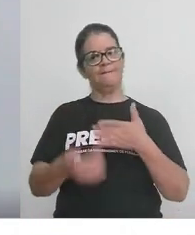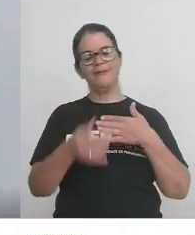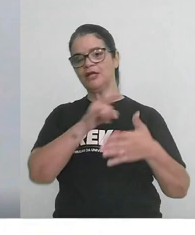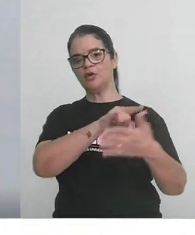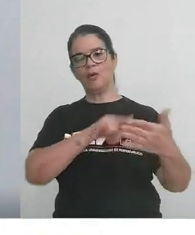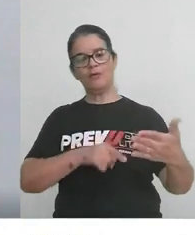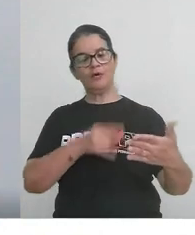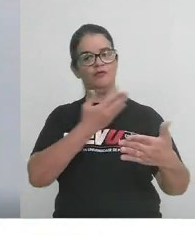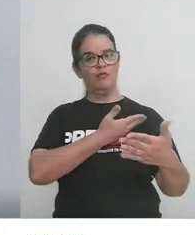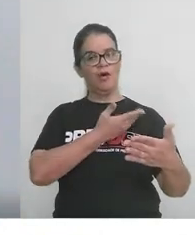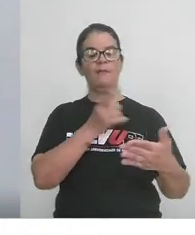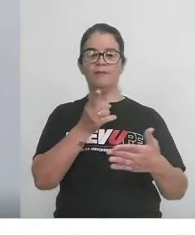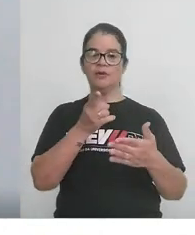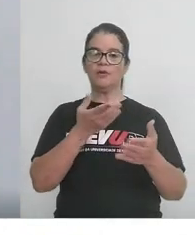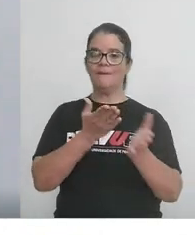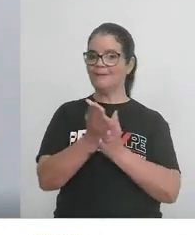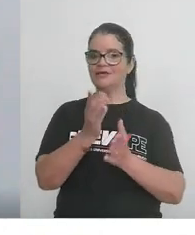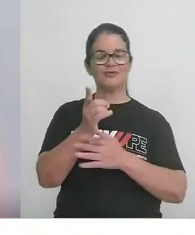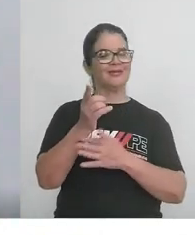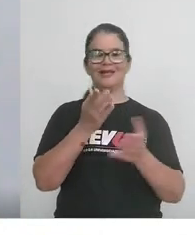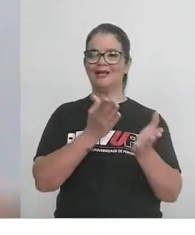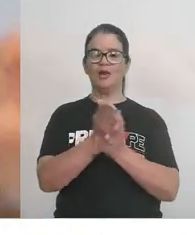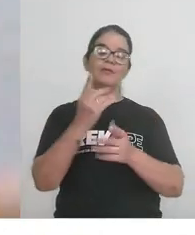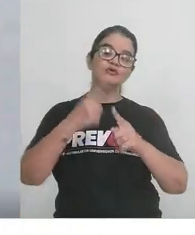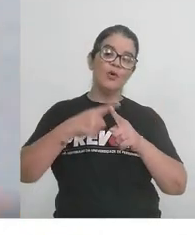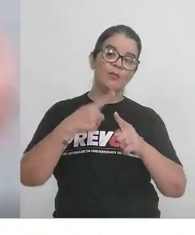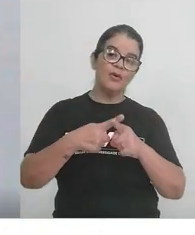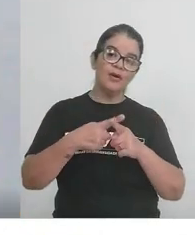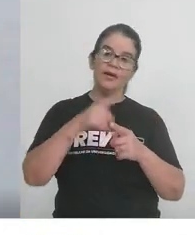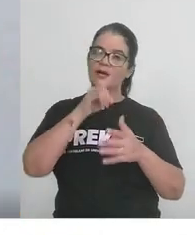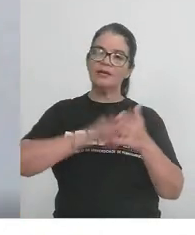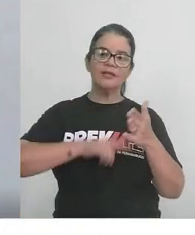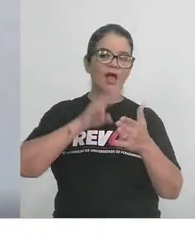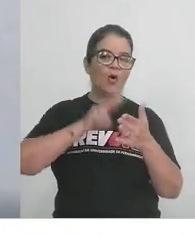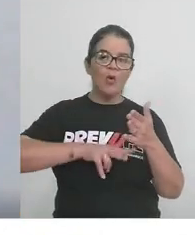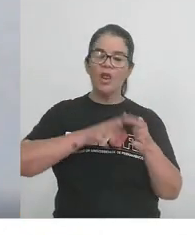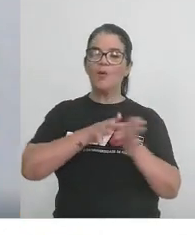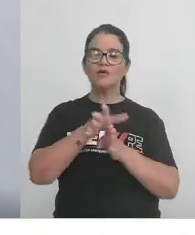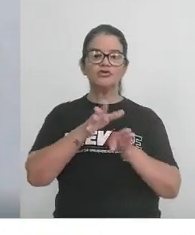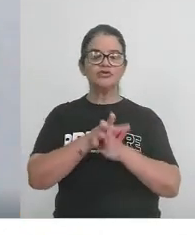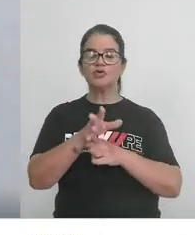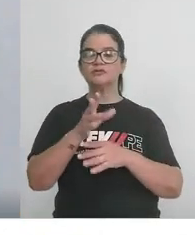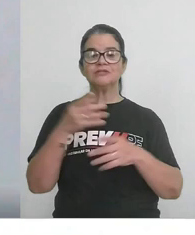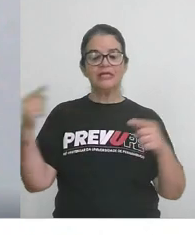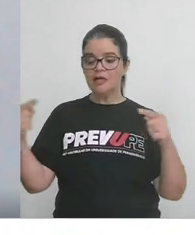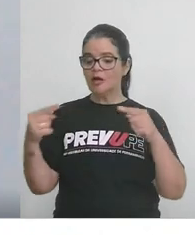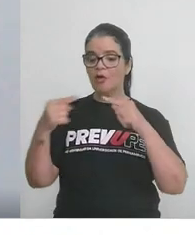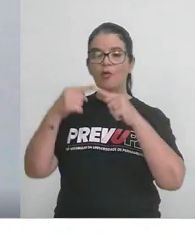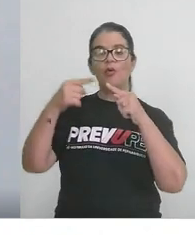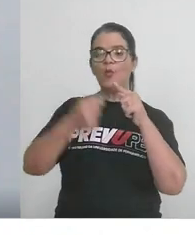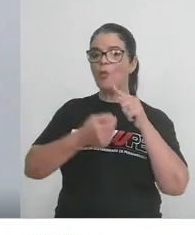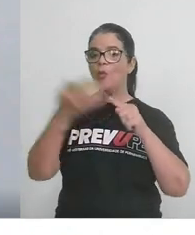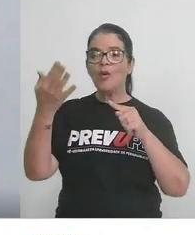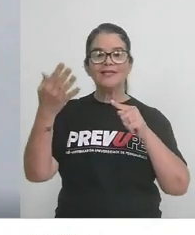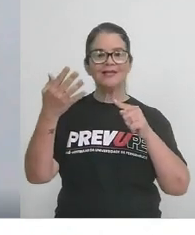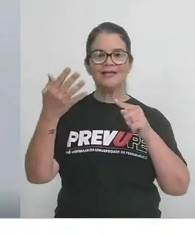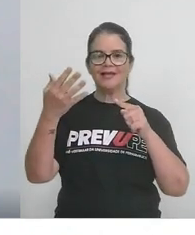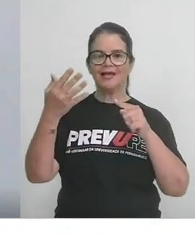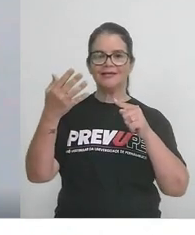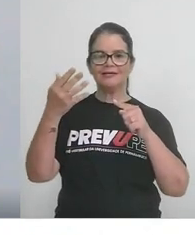prova, o colega passou e ele não passou, porque não leu as instruções e não verificou a quantidade